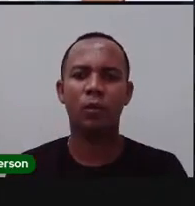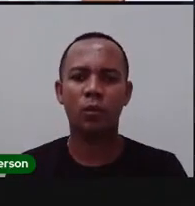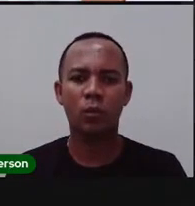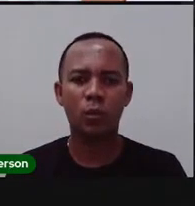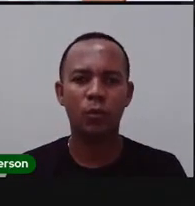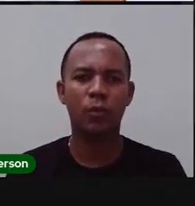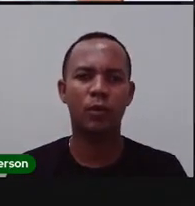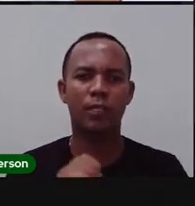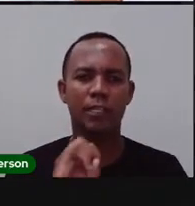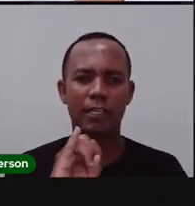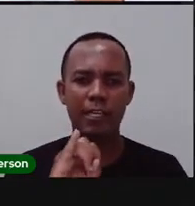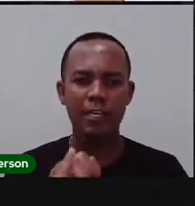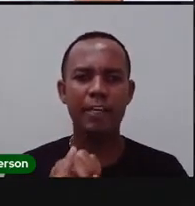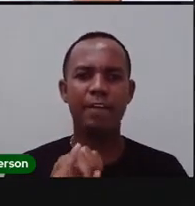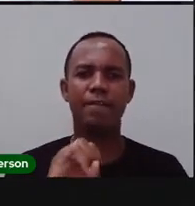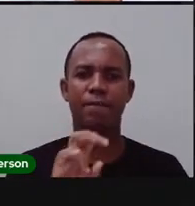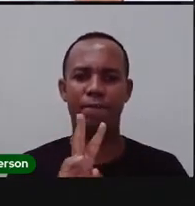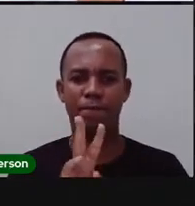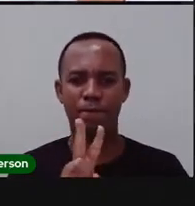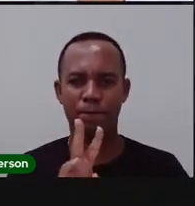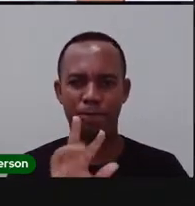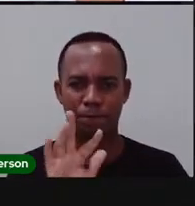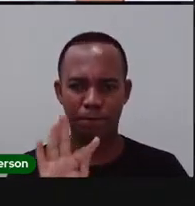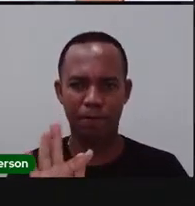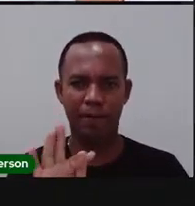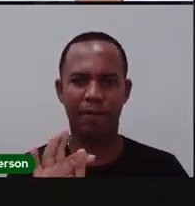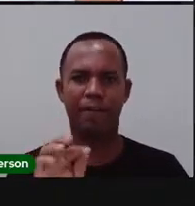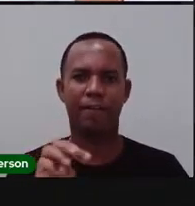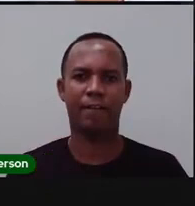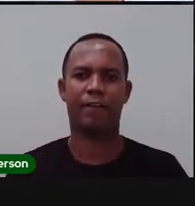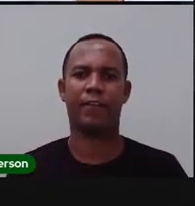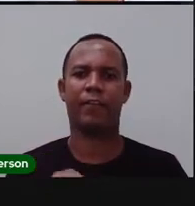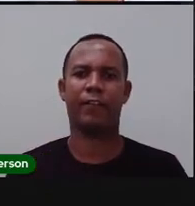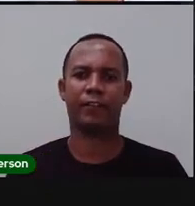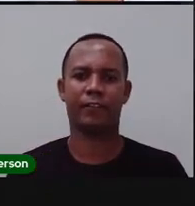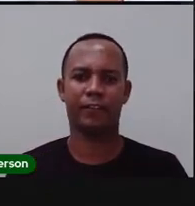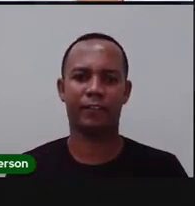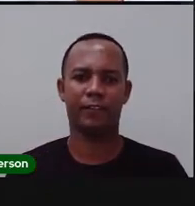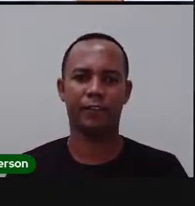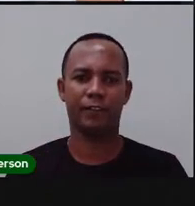IFAM, que é a sigla para esse instituto.